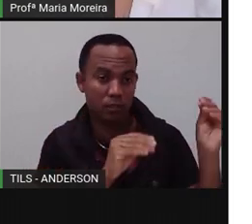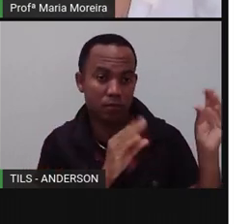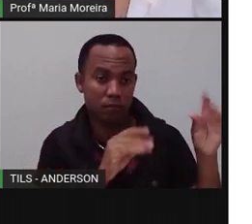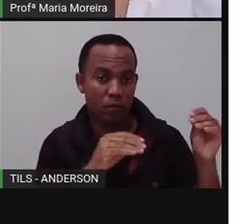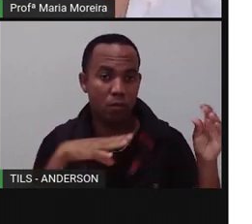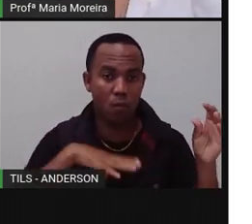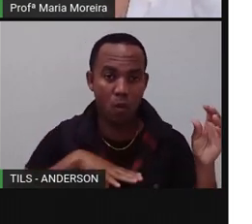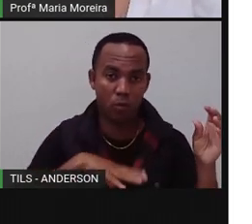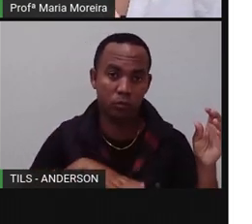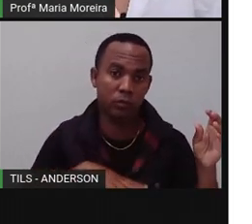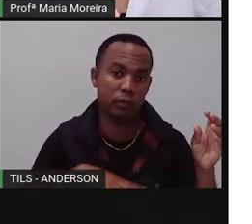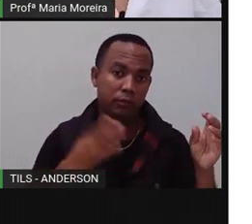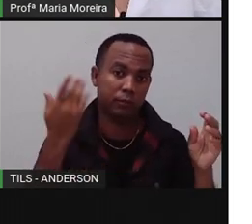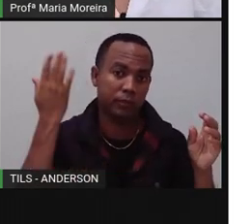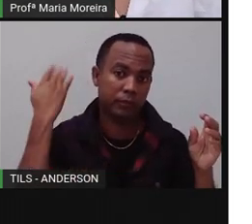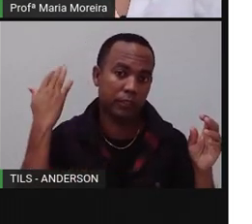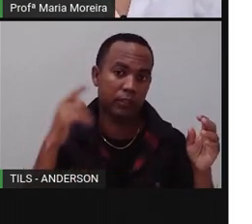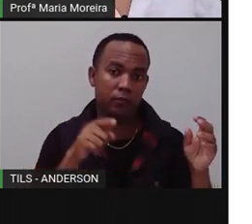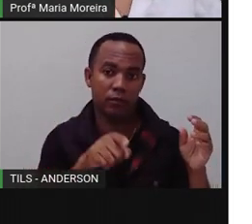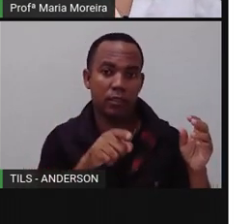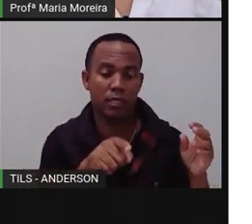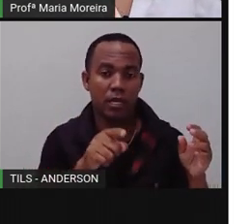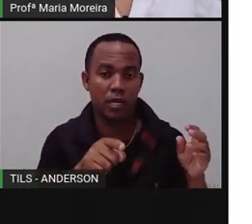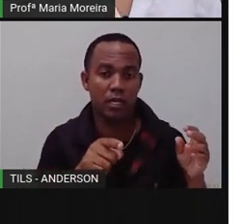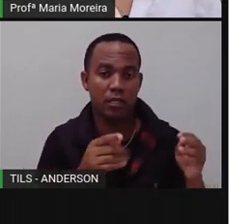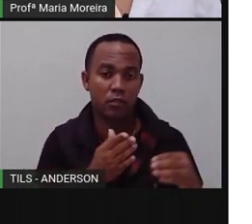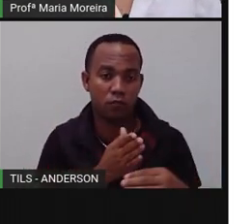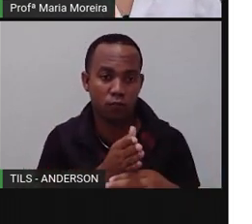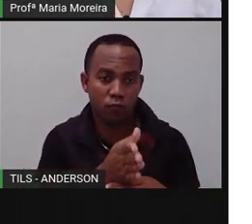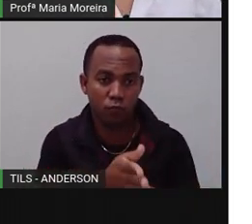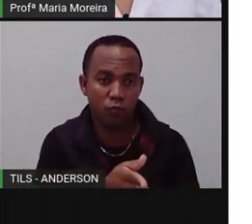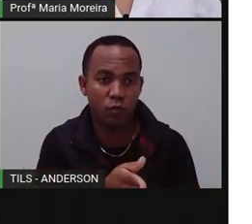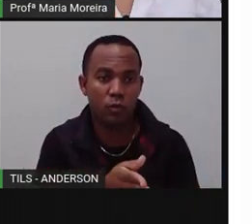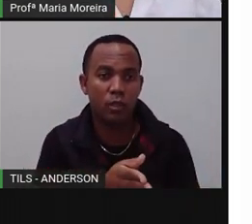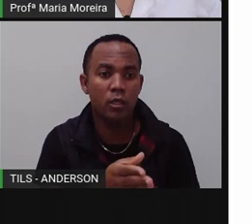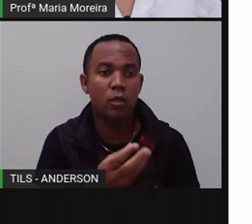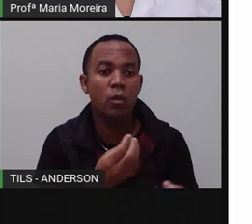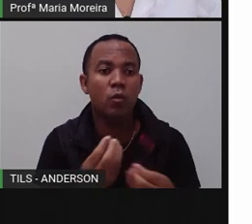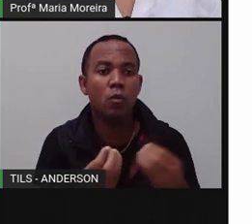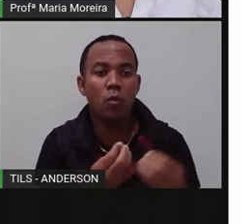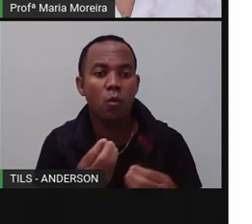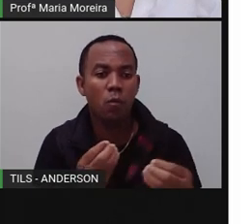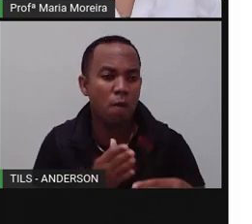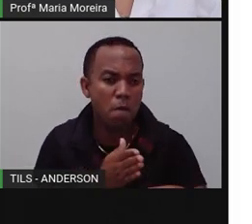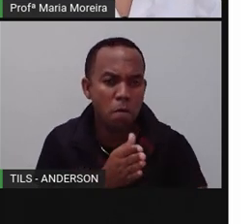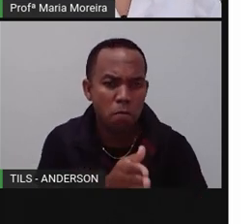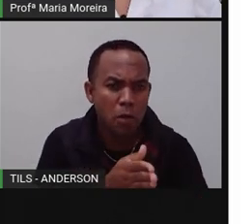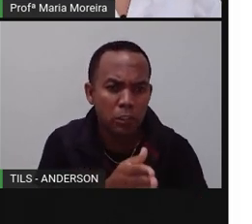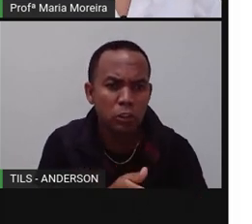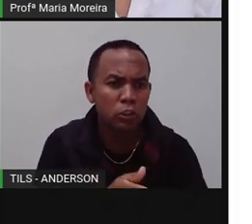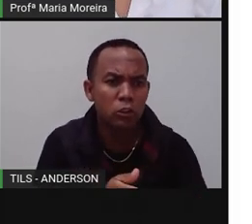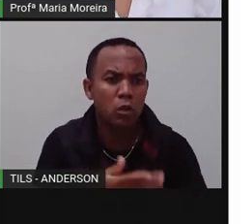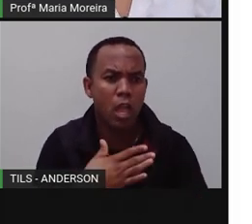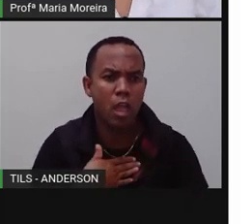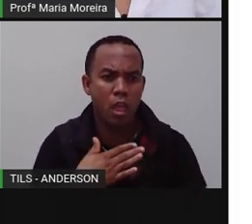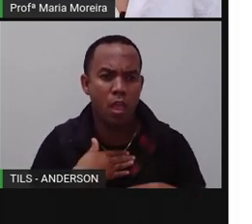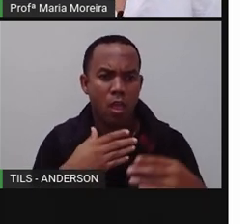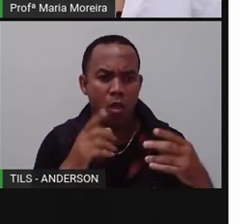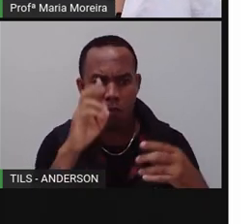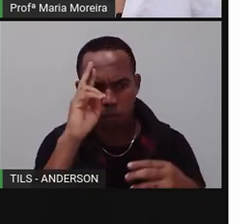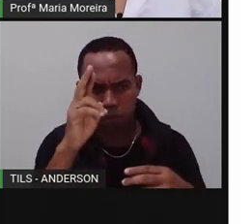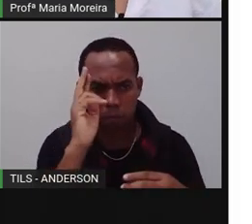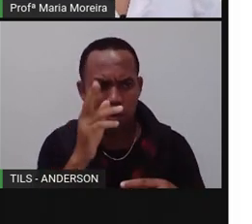portugueses e franceses. Essa ideia de colonização aí, a ideia de você chegar meio que invadindo o que não é seu, tá?